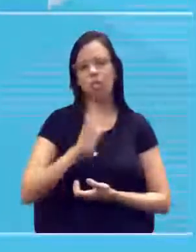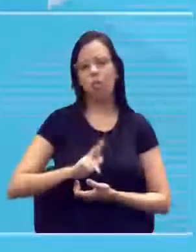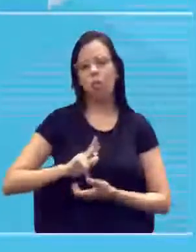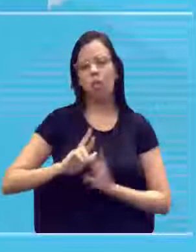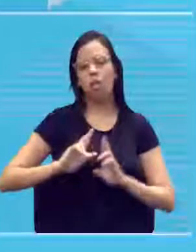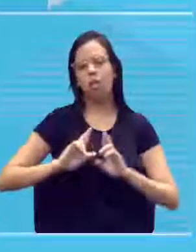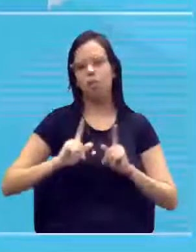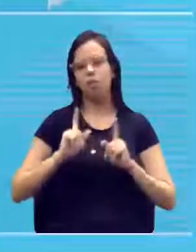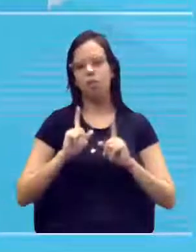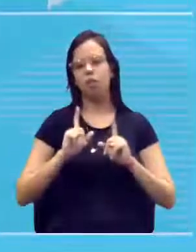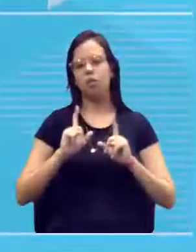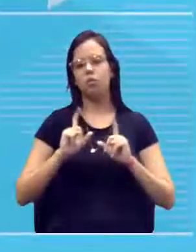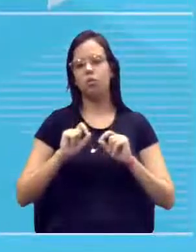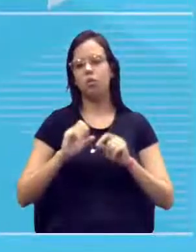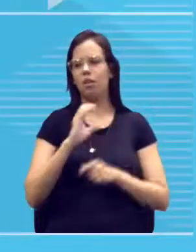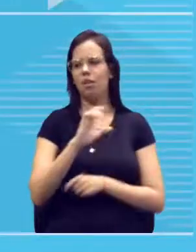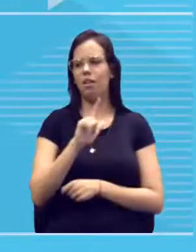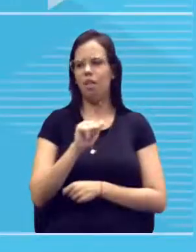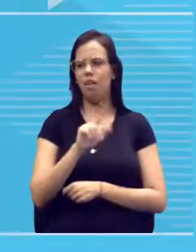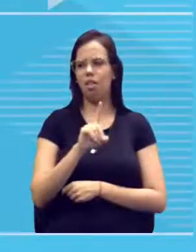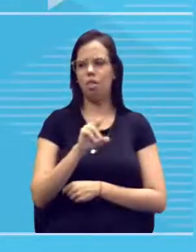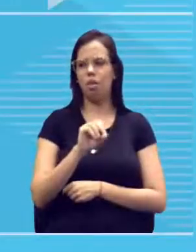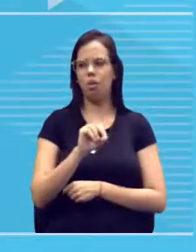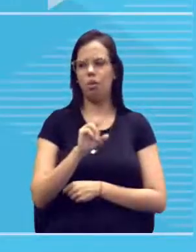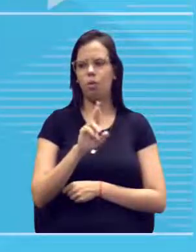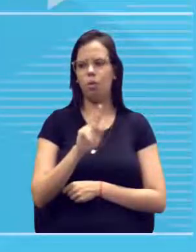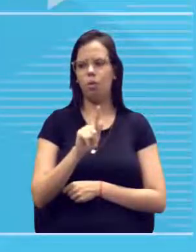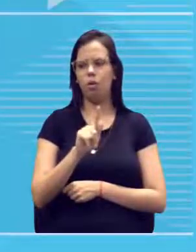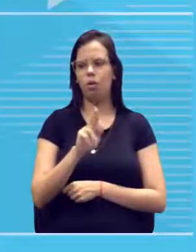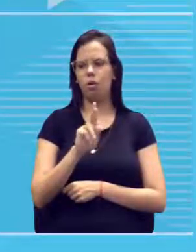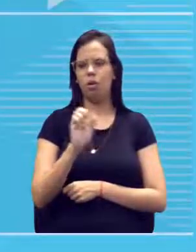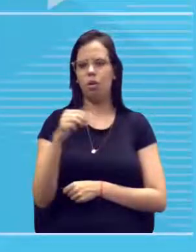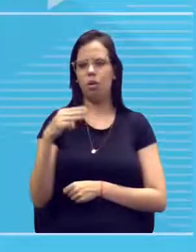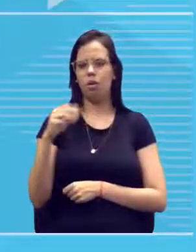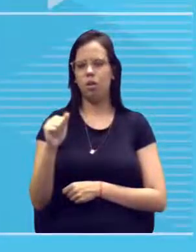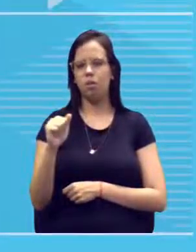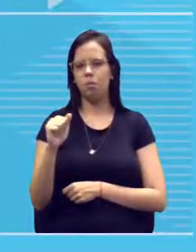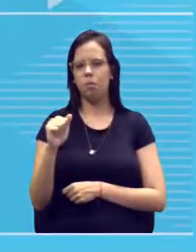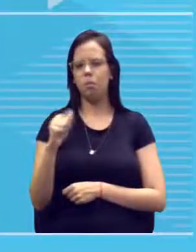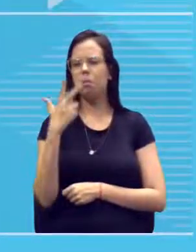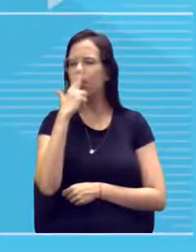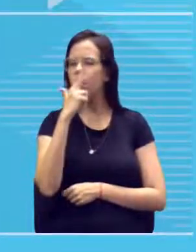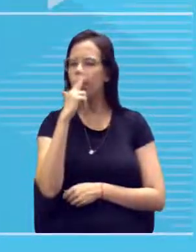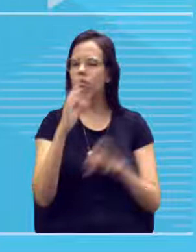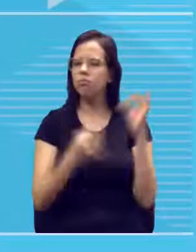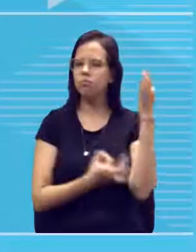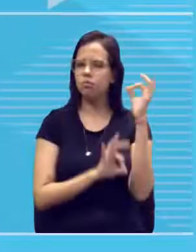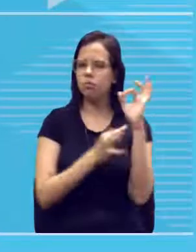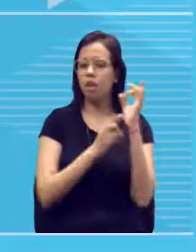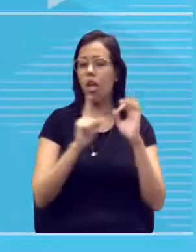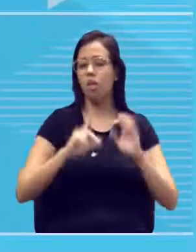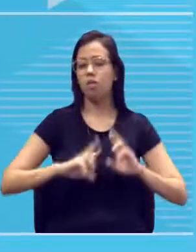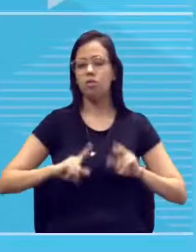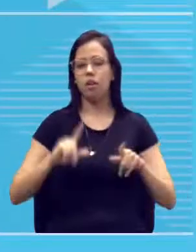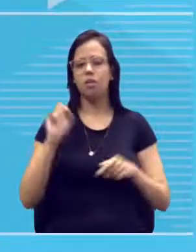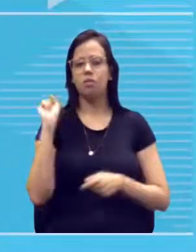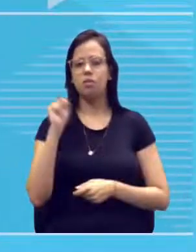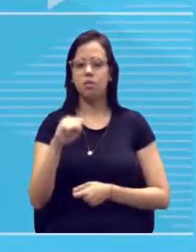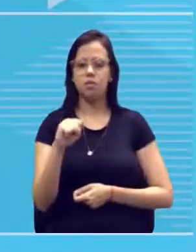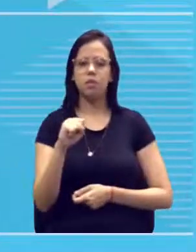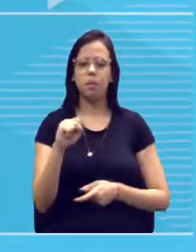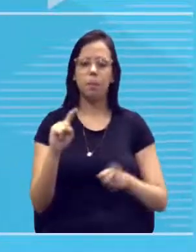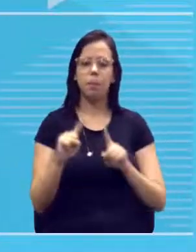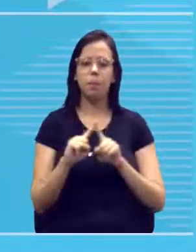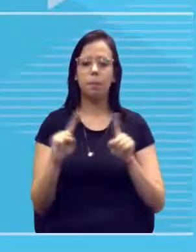de um cladograma, por exemplo, de uma árvore genealógica. É um pouquinho diferente? É, de fato, ele é diferente.